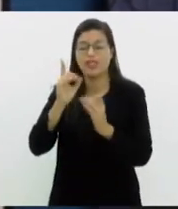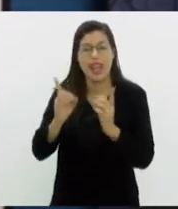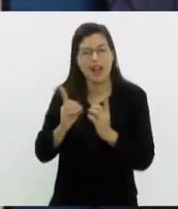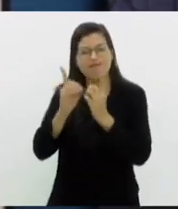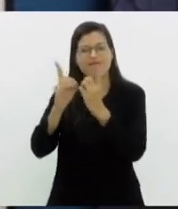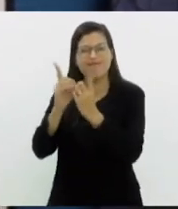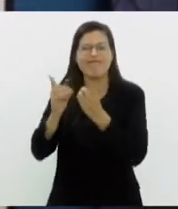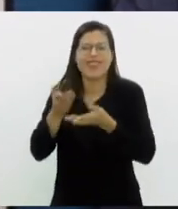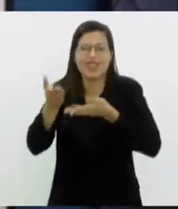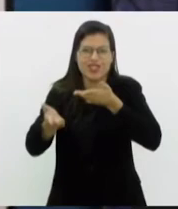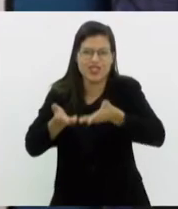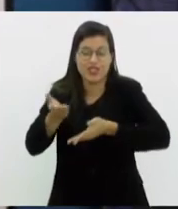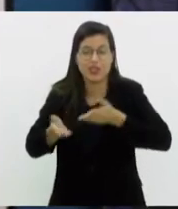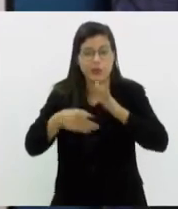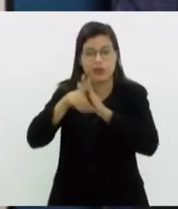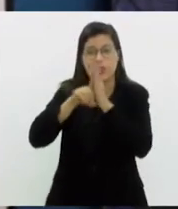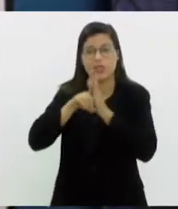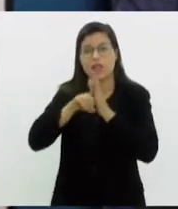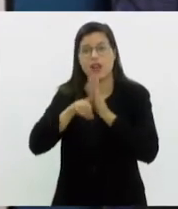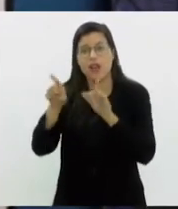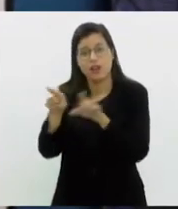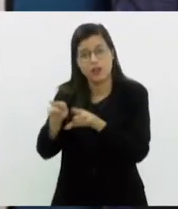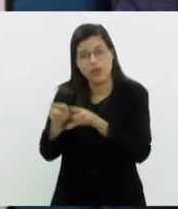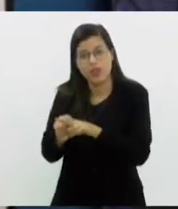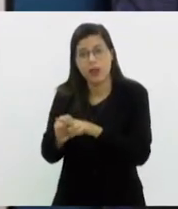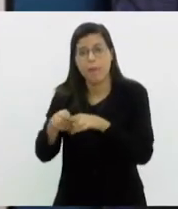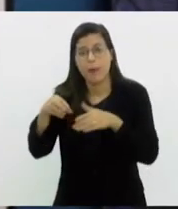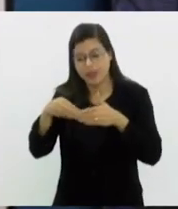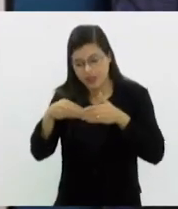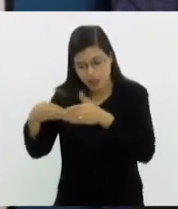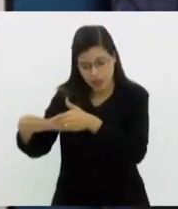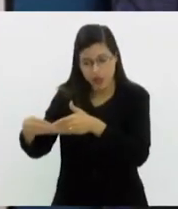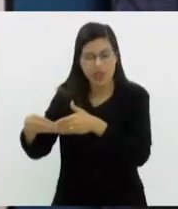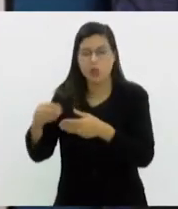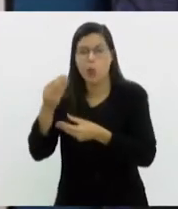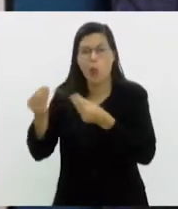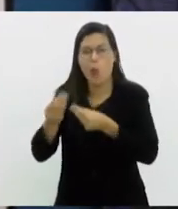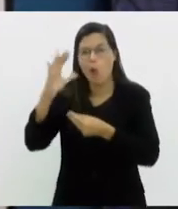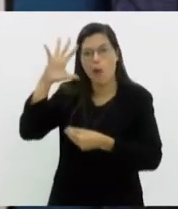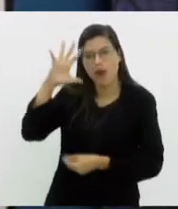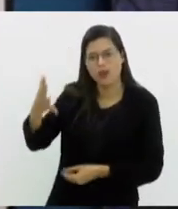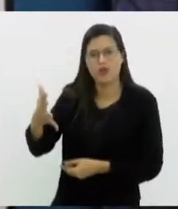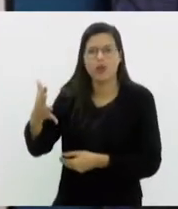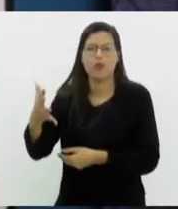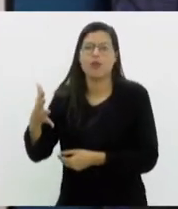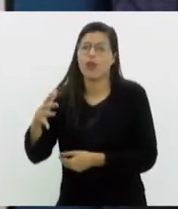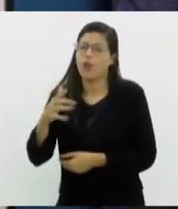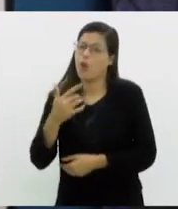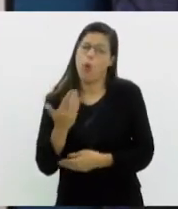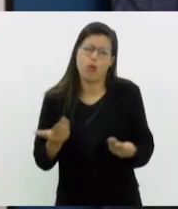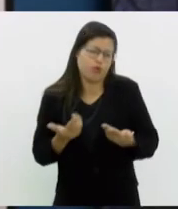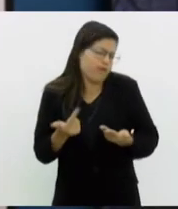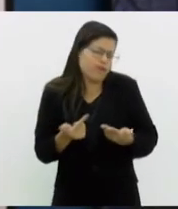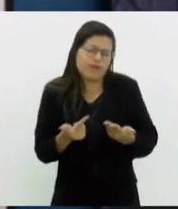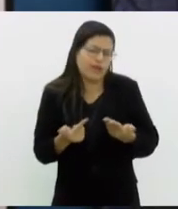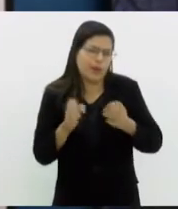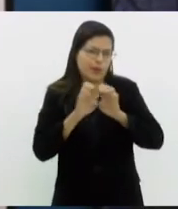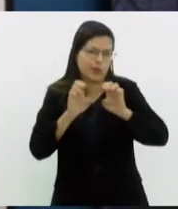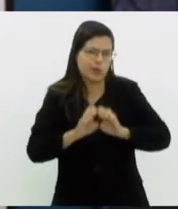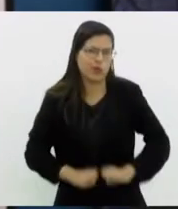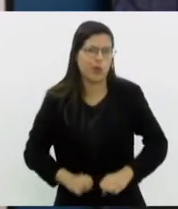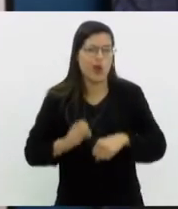investigado e ele ser direcionado a se tratar. Nós, hoje, não temos essa estrutura para a dor crônica